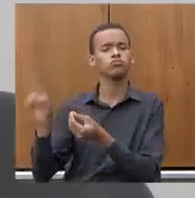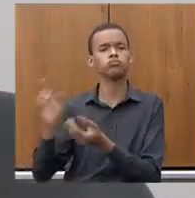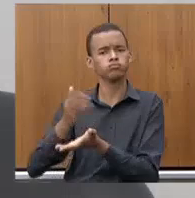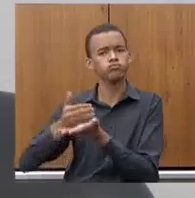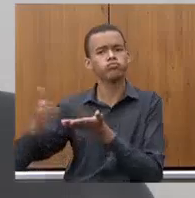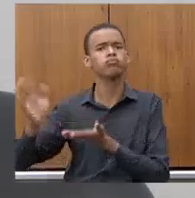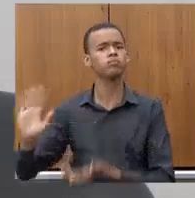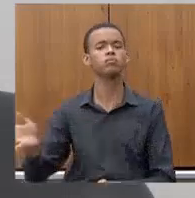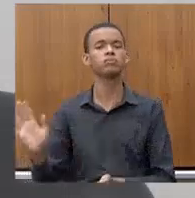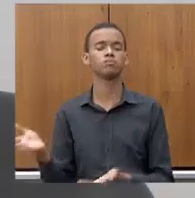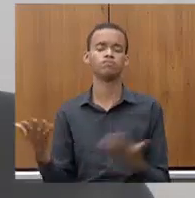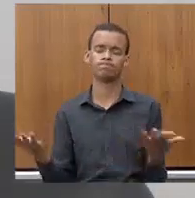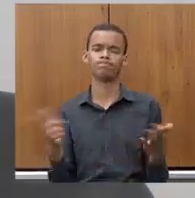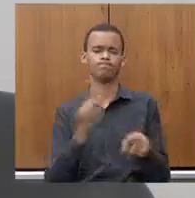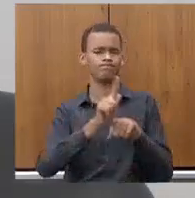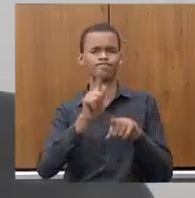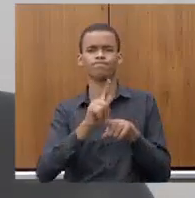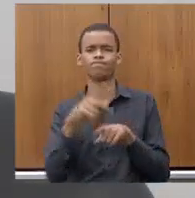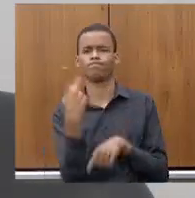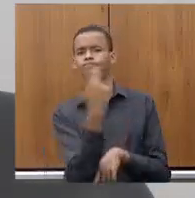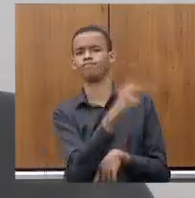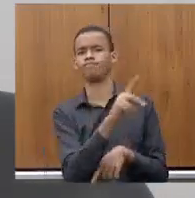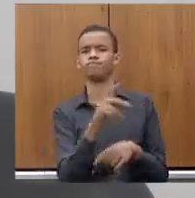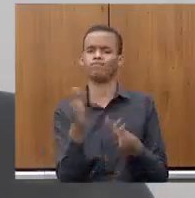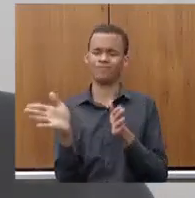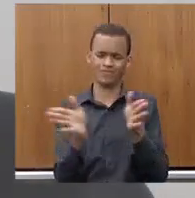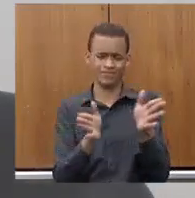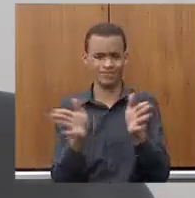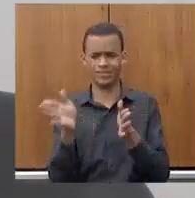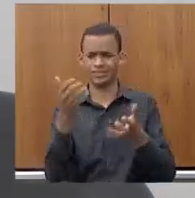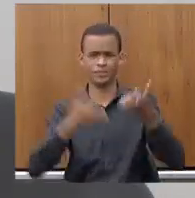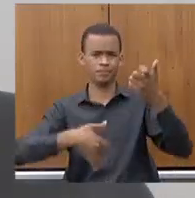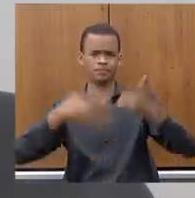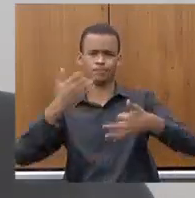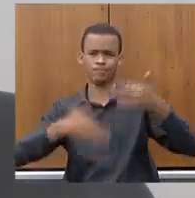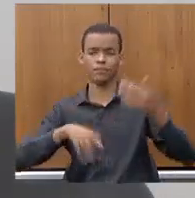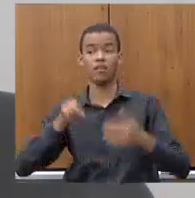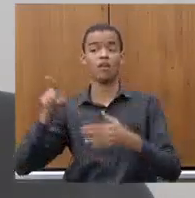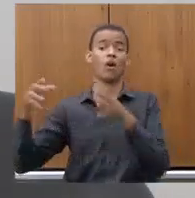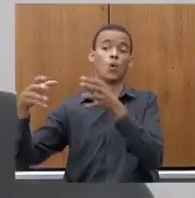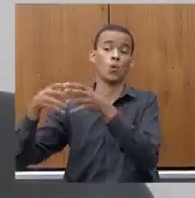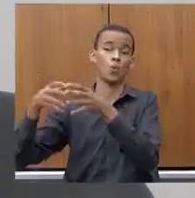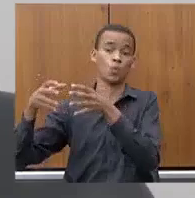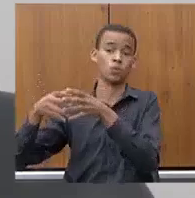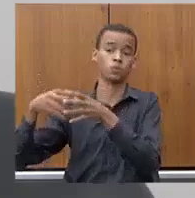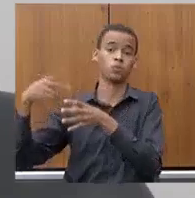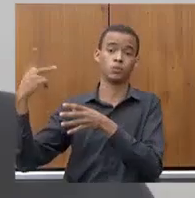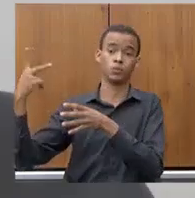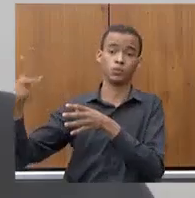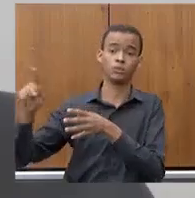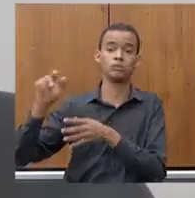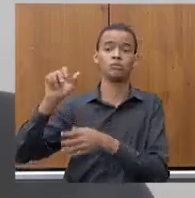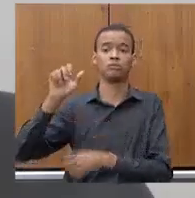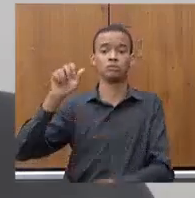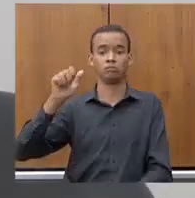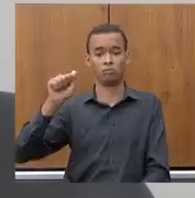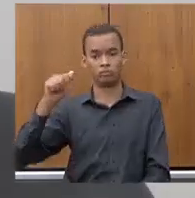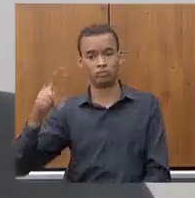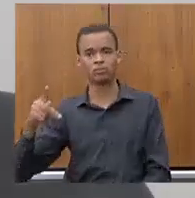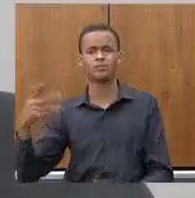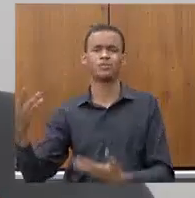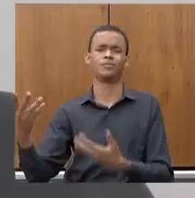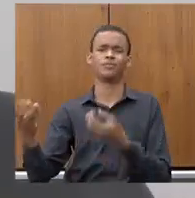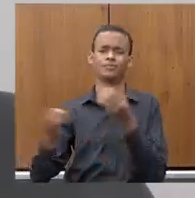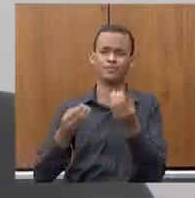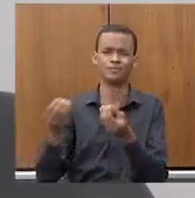que não foi um bom caminho do que os consignados... Porque toda vez é isso. Quando a gente critica, é sempre um